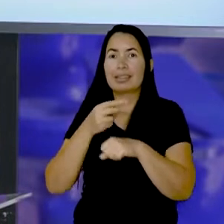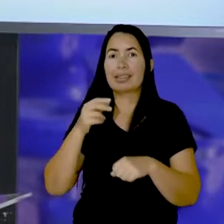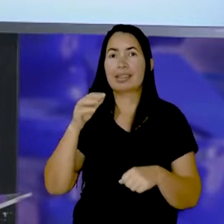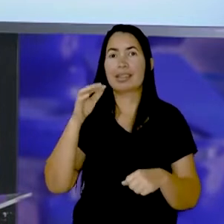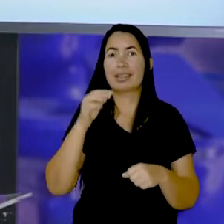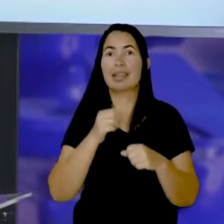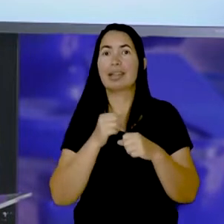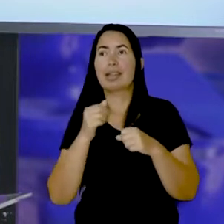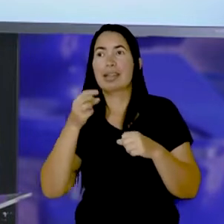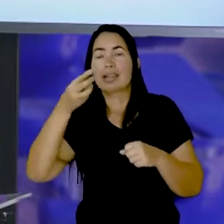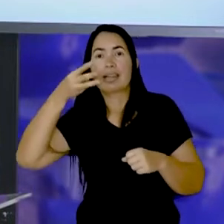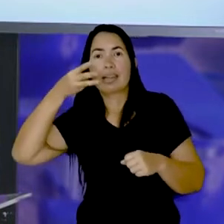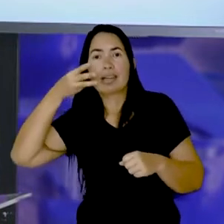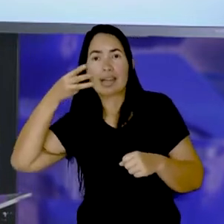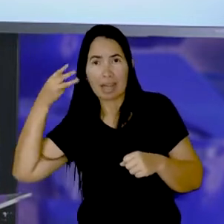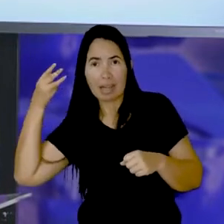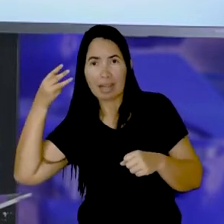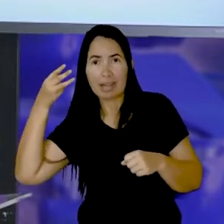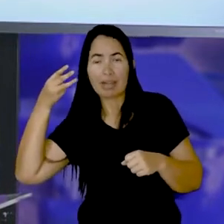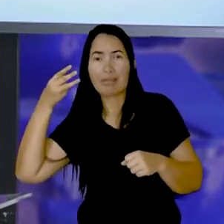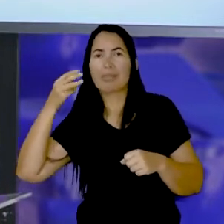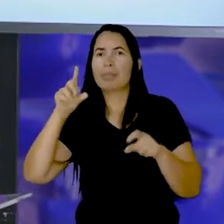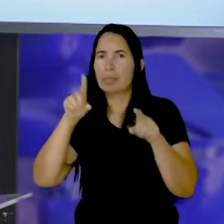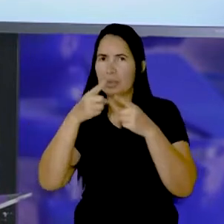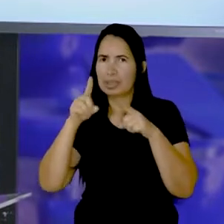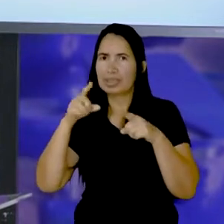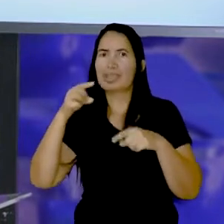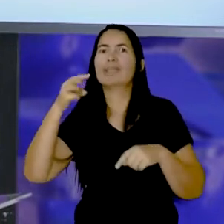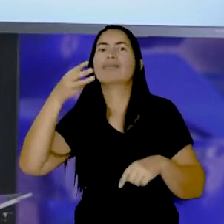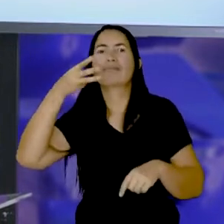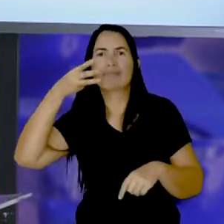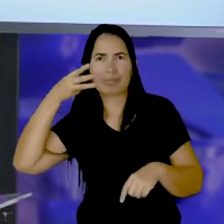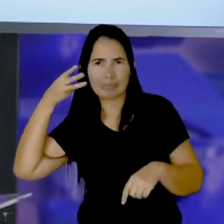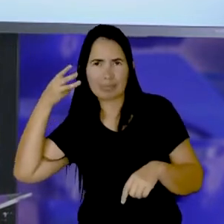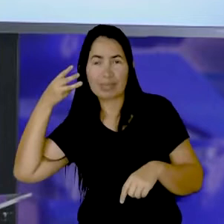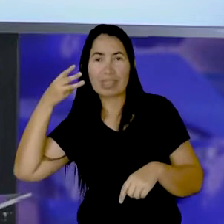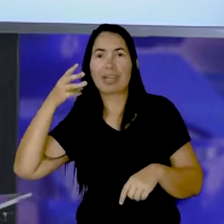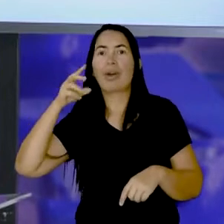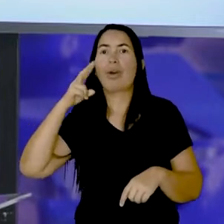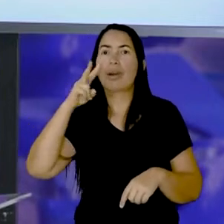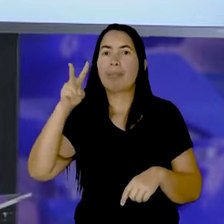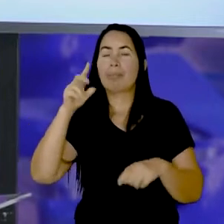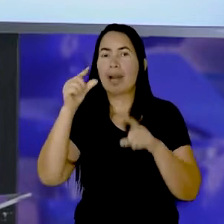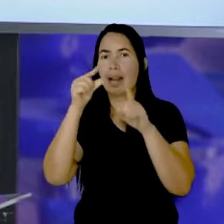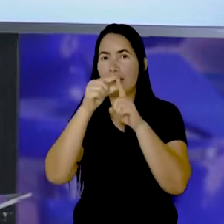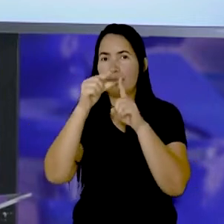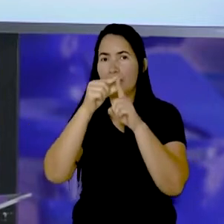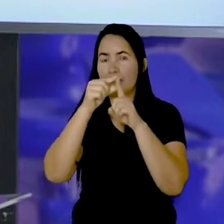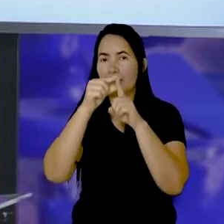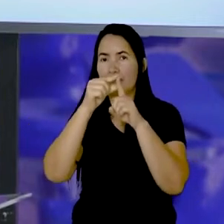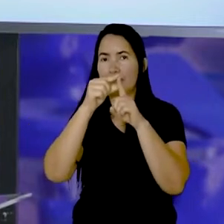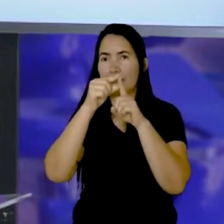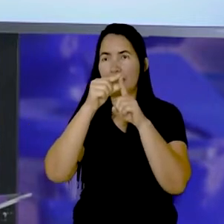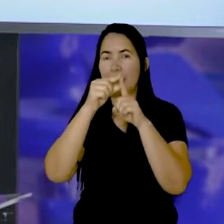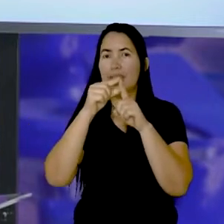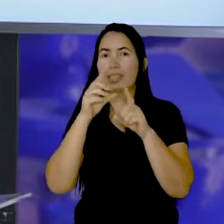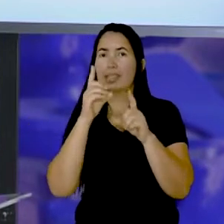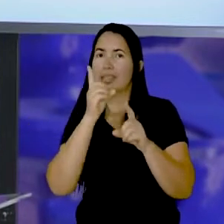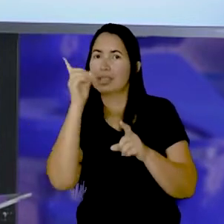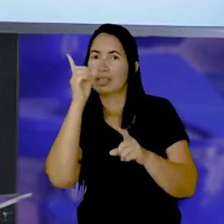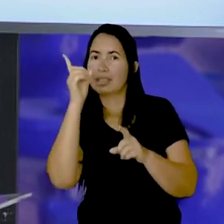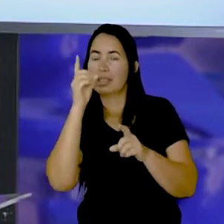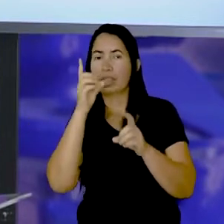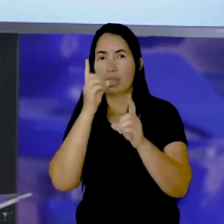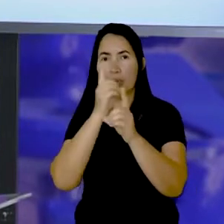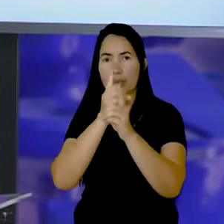Frajola A música fala, né? De frajola E a gente vê que realmente Na palavra frajola A gente encontra a letra